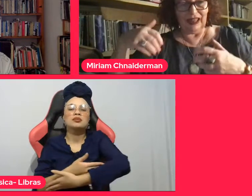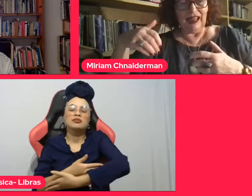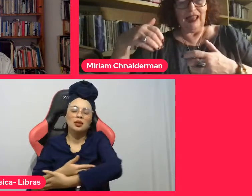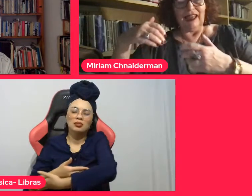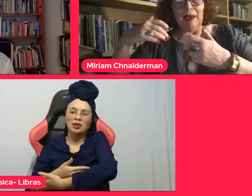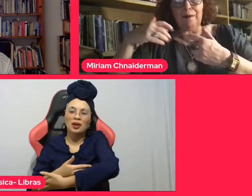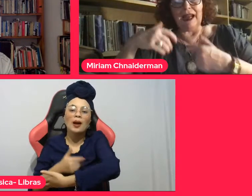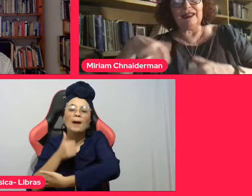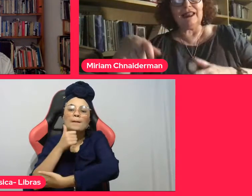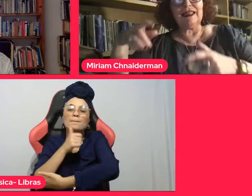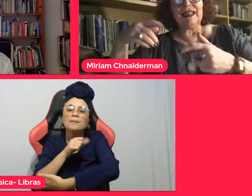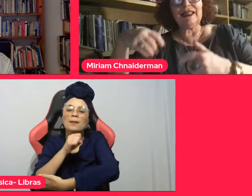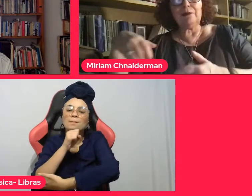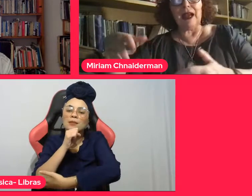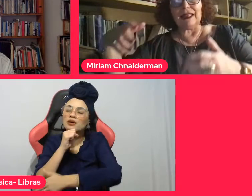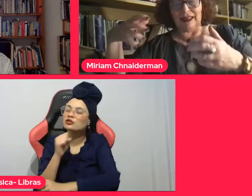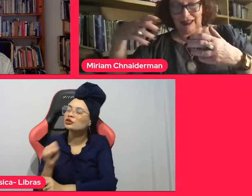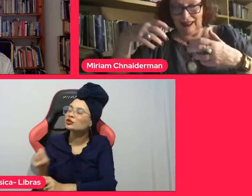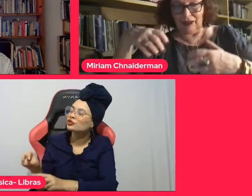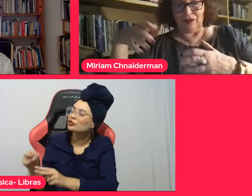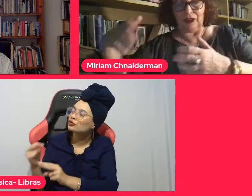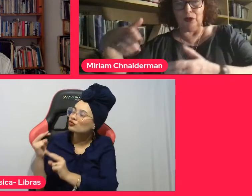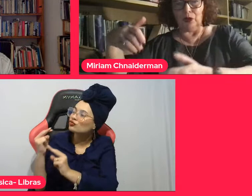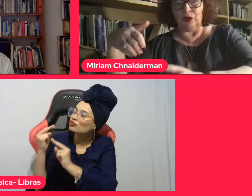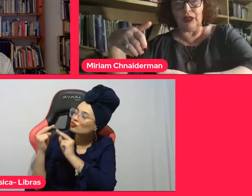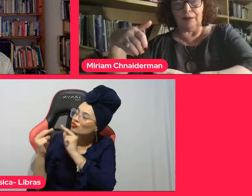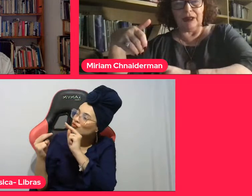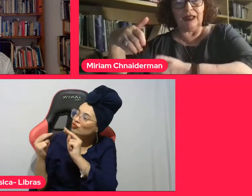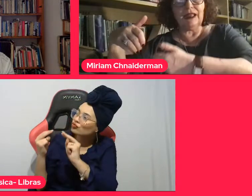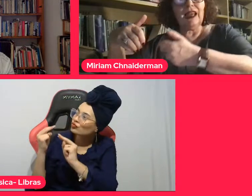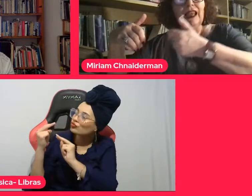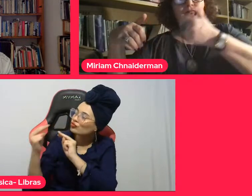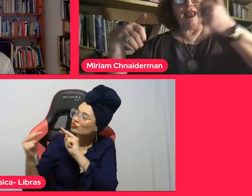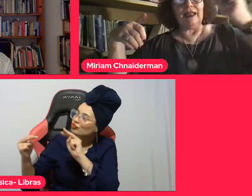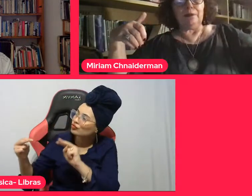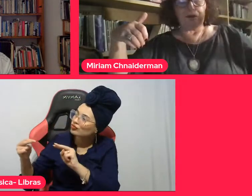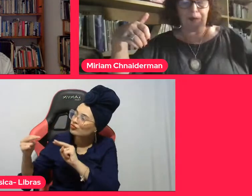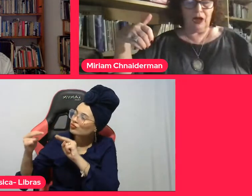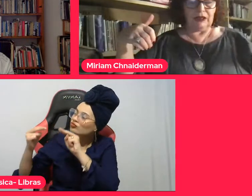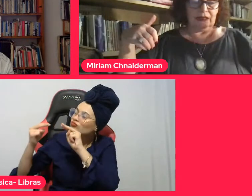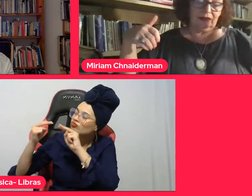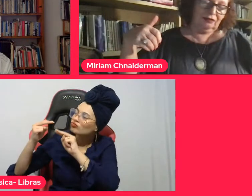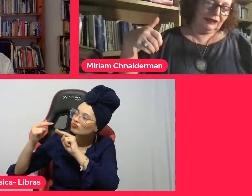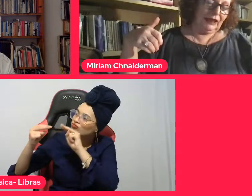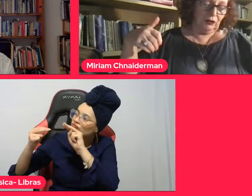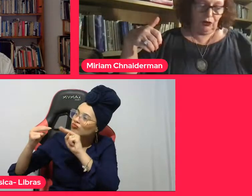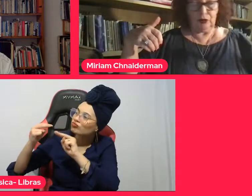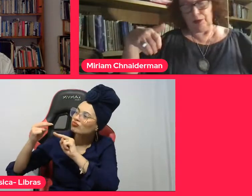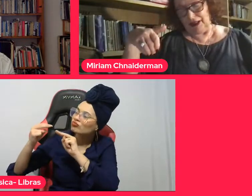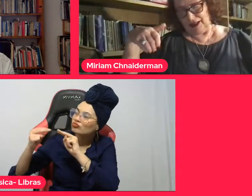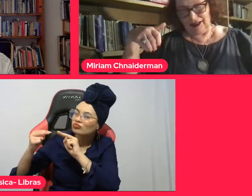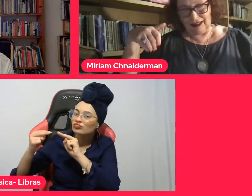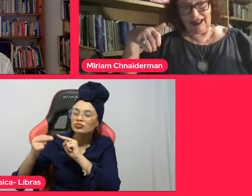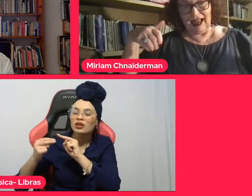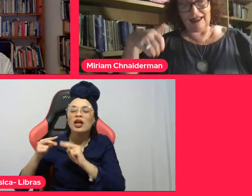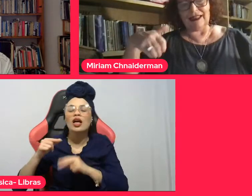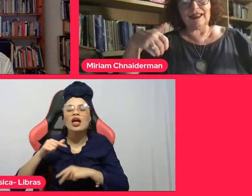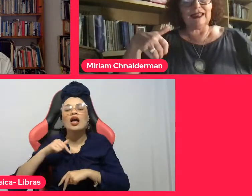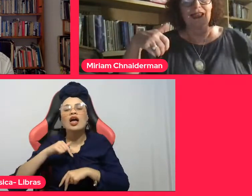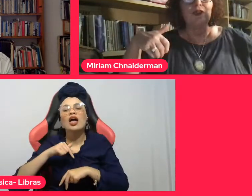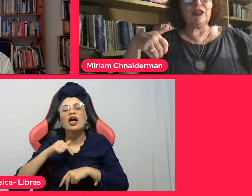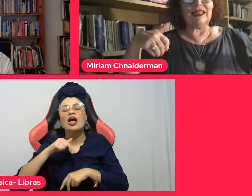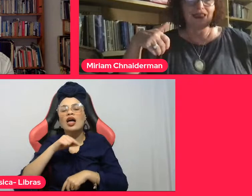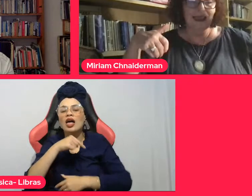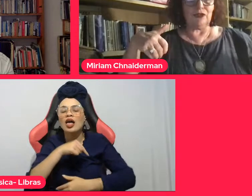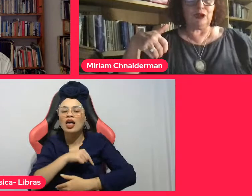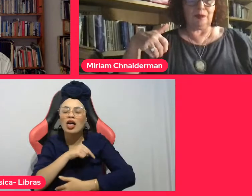e, a partir dessa imagem que ele vê no olho da mãe, ele pode, com seis, oito meses de idade,